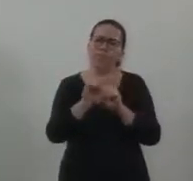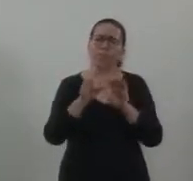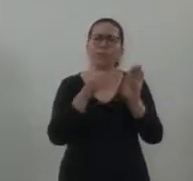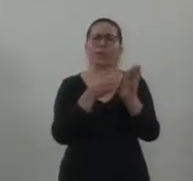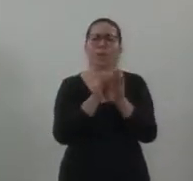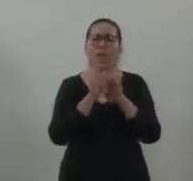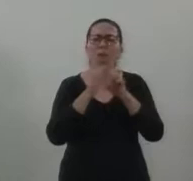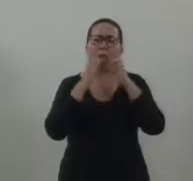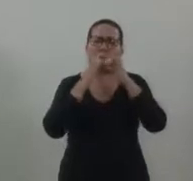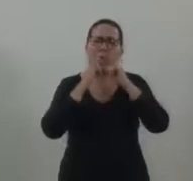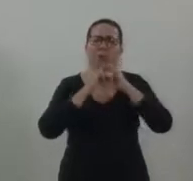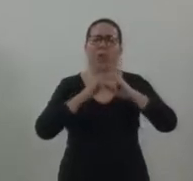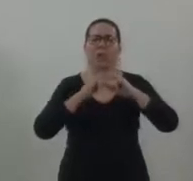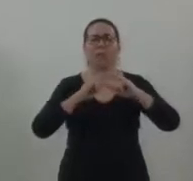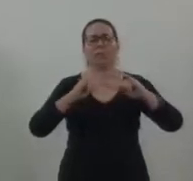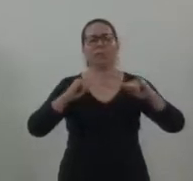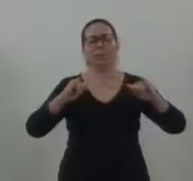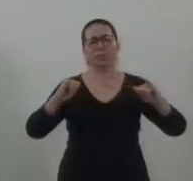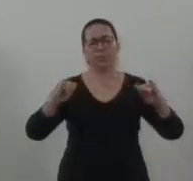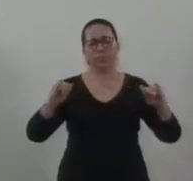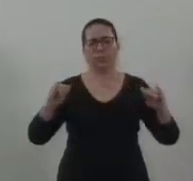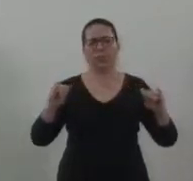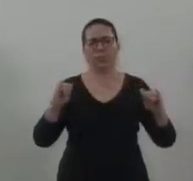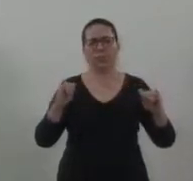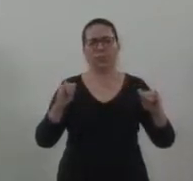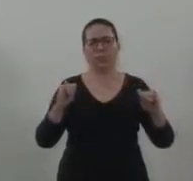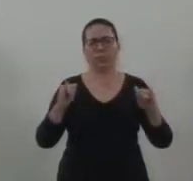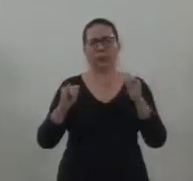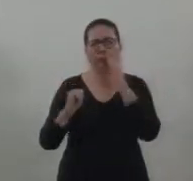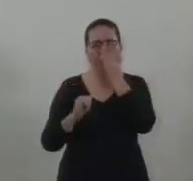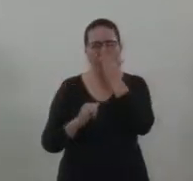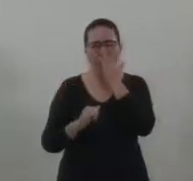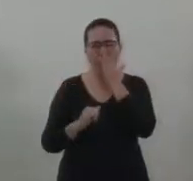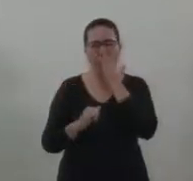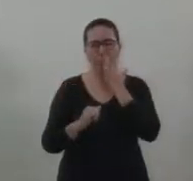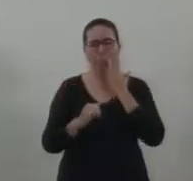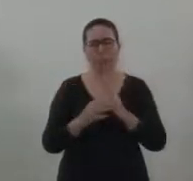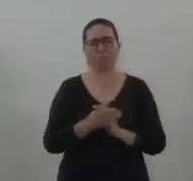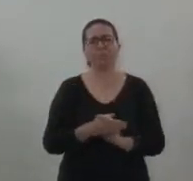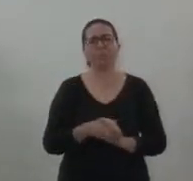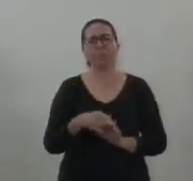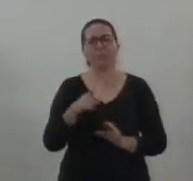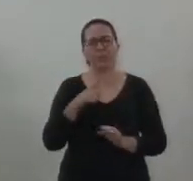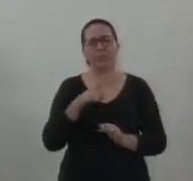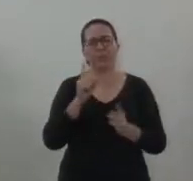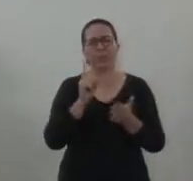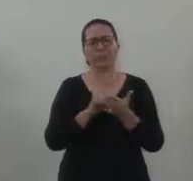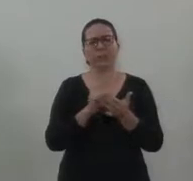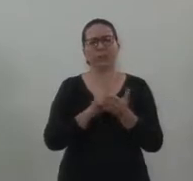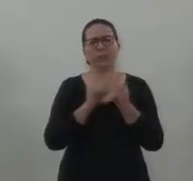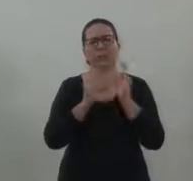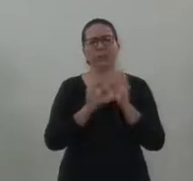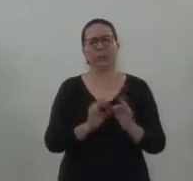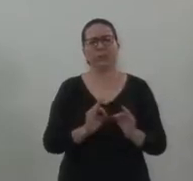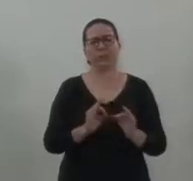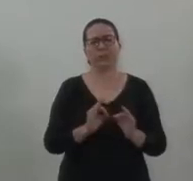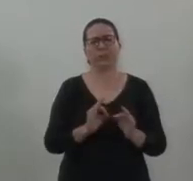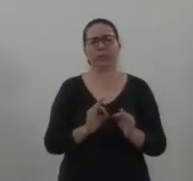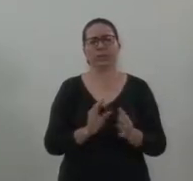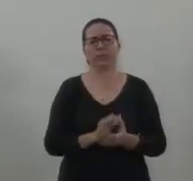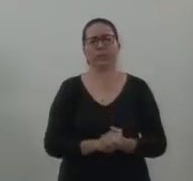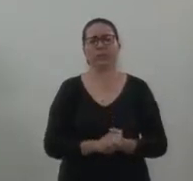evangelização profunda e sincera. Eu quero,